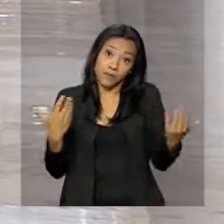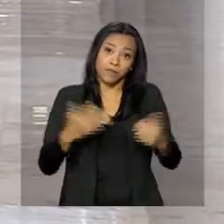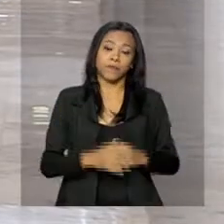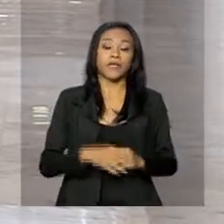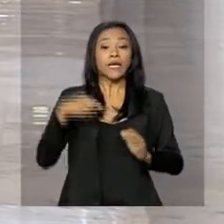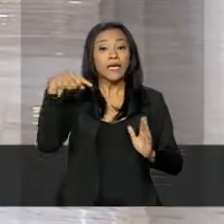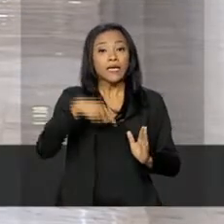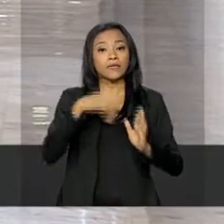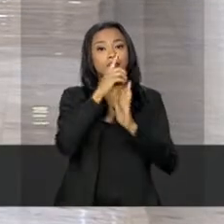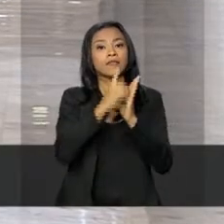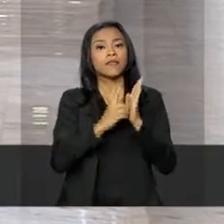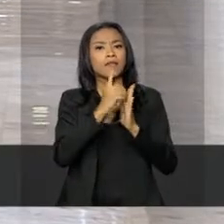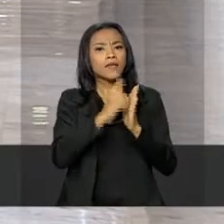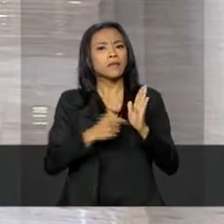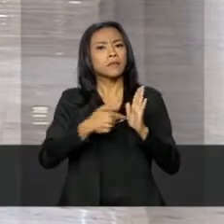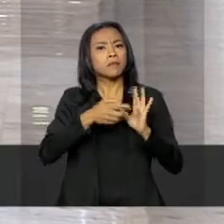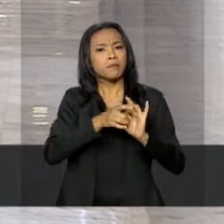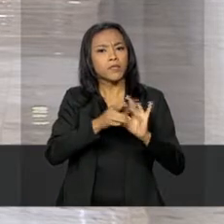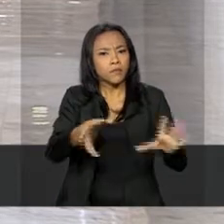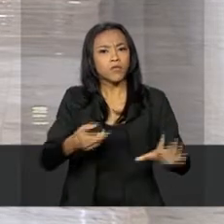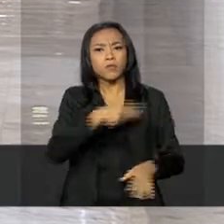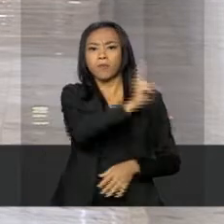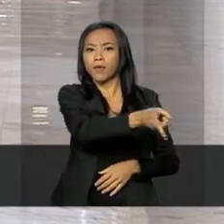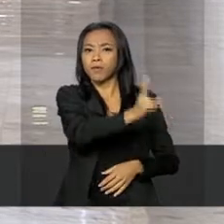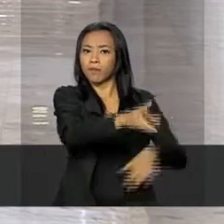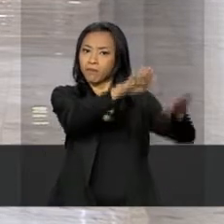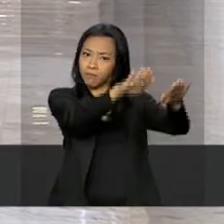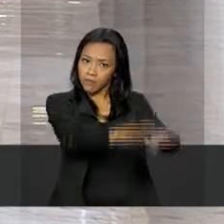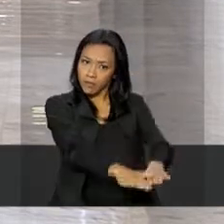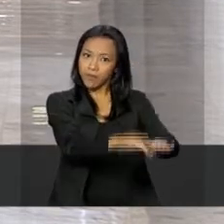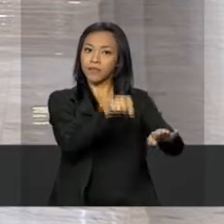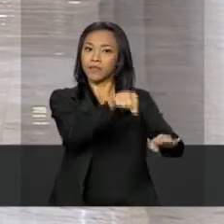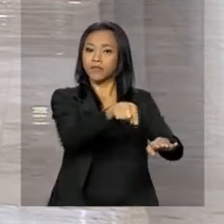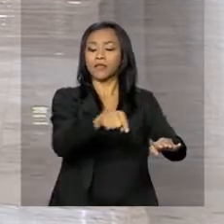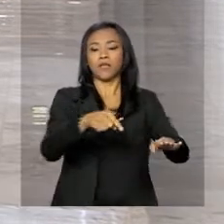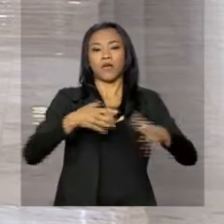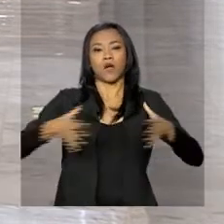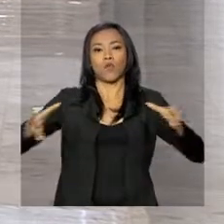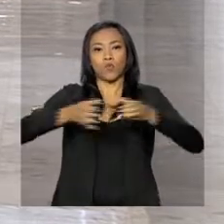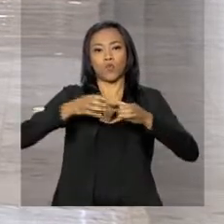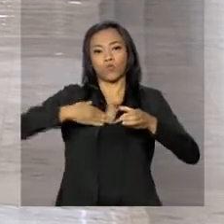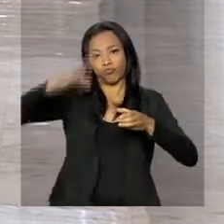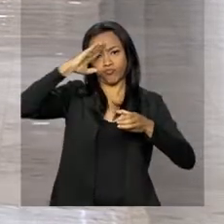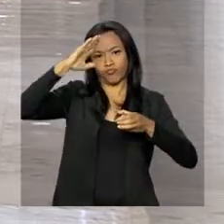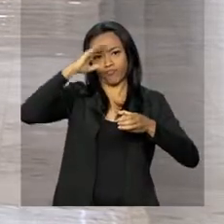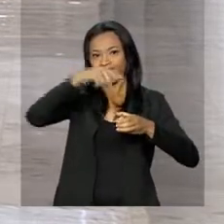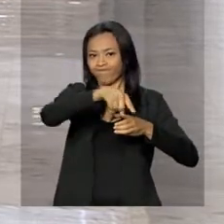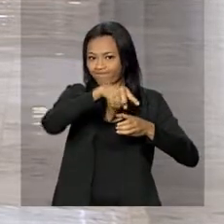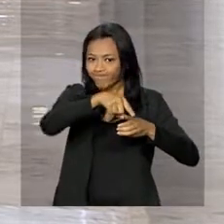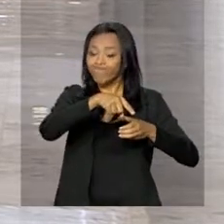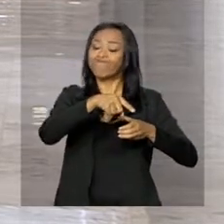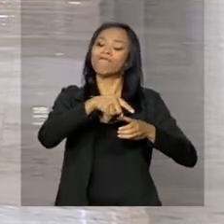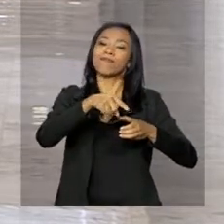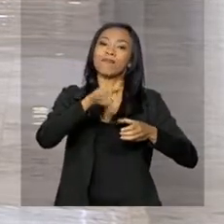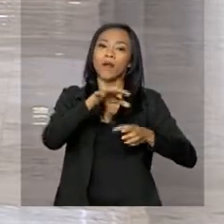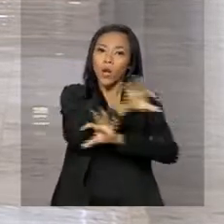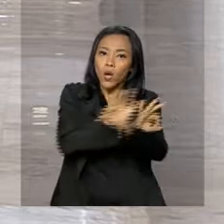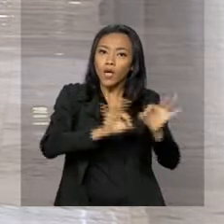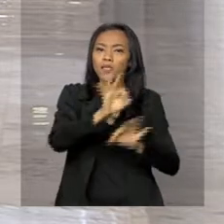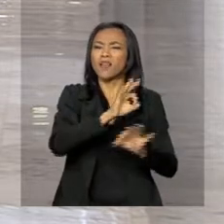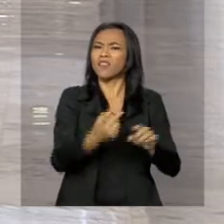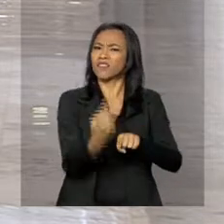decreto que autoriza o uso das forças armadas para a garantia da lei e da ordem no estado de Roraima está em vigor desde o dia